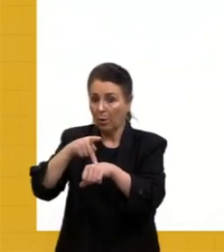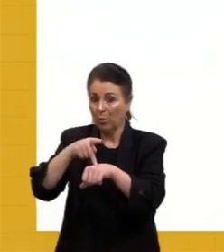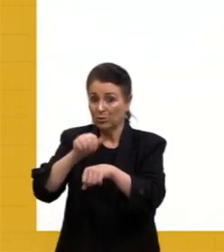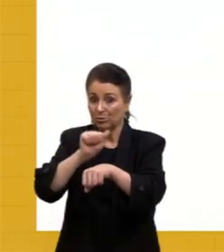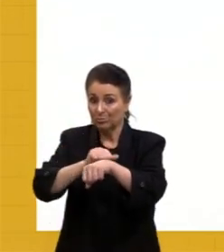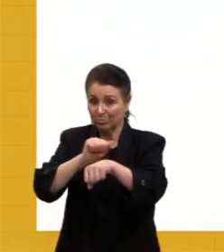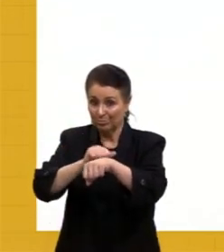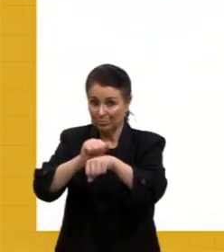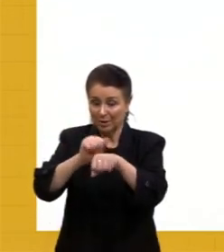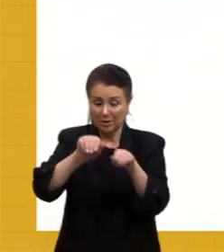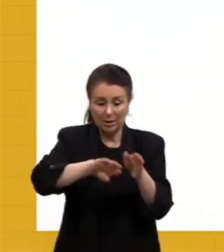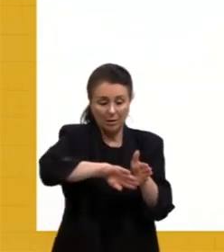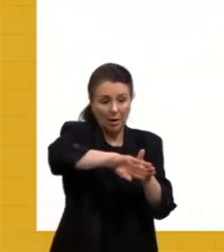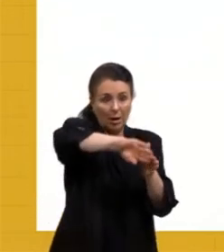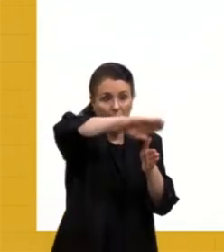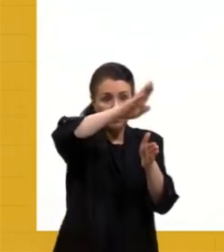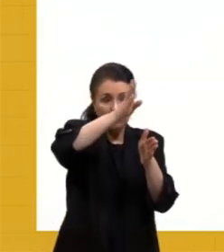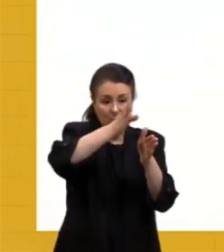cadeias...